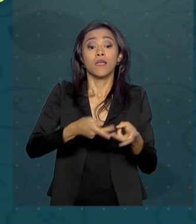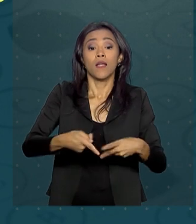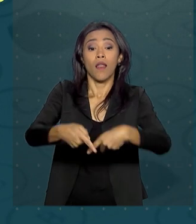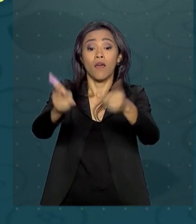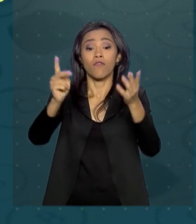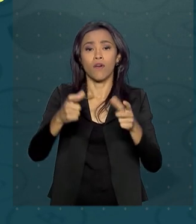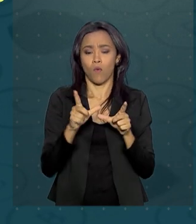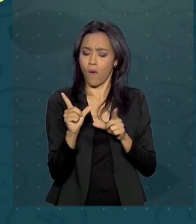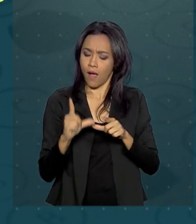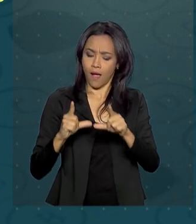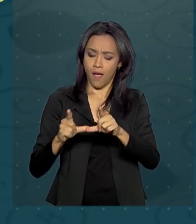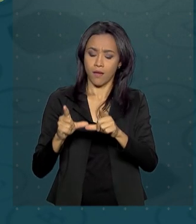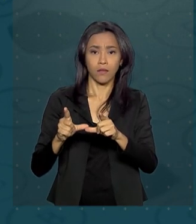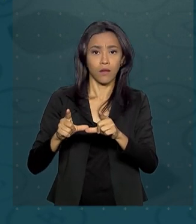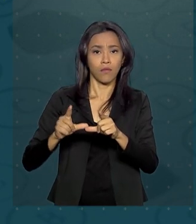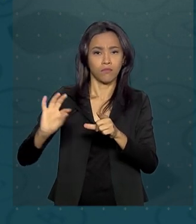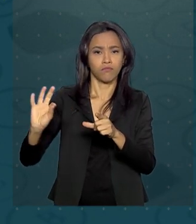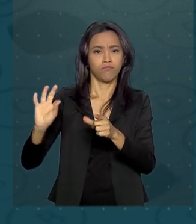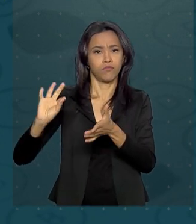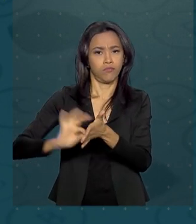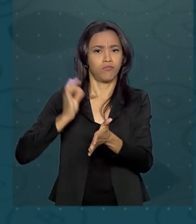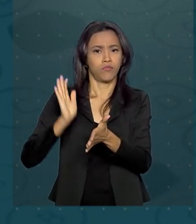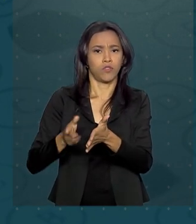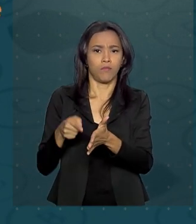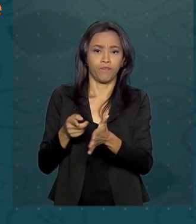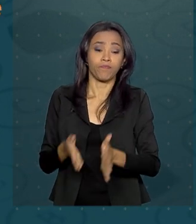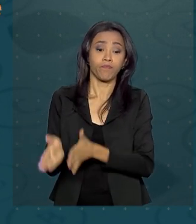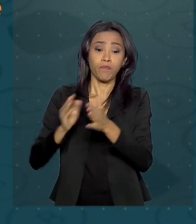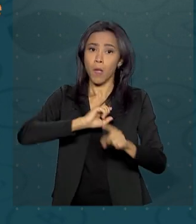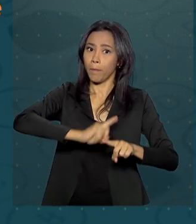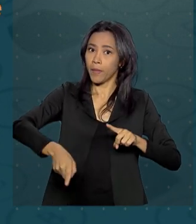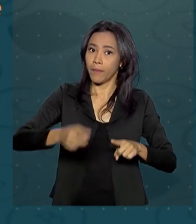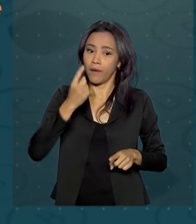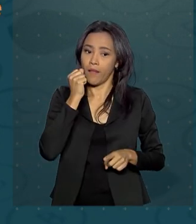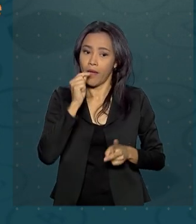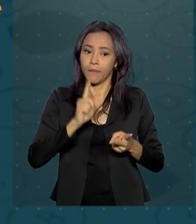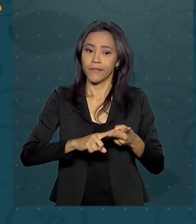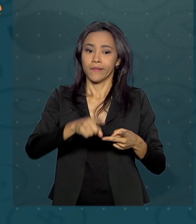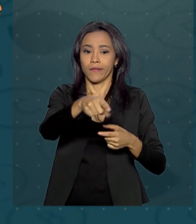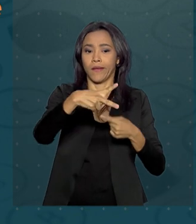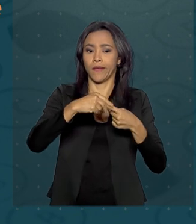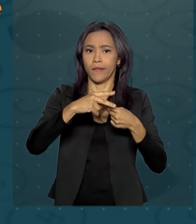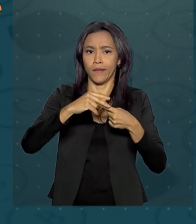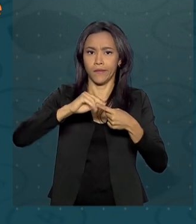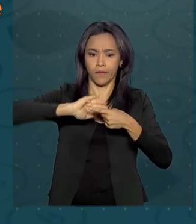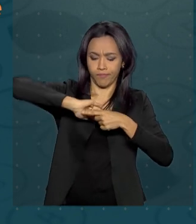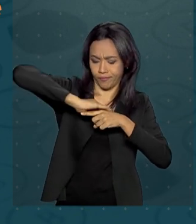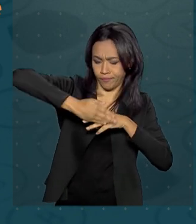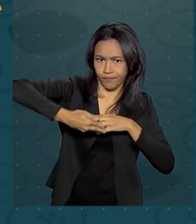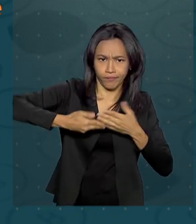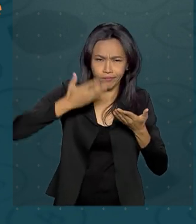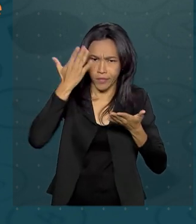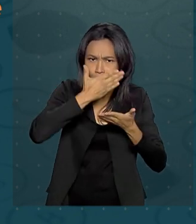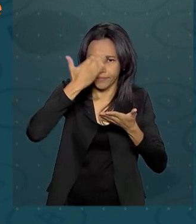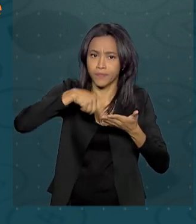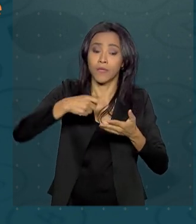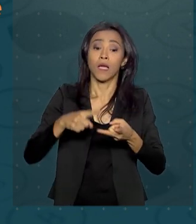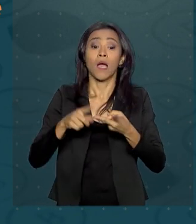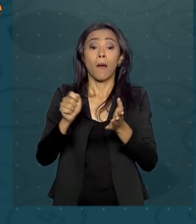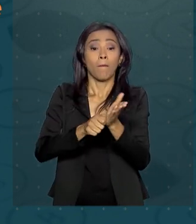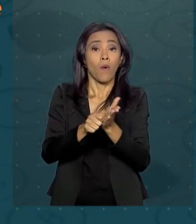de confirmação de inscrição do Enem. Está proibido lápis, caneta de material não transparente, lapiseira,